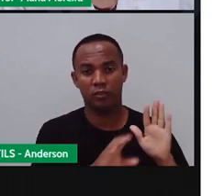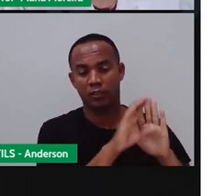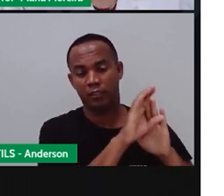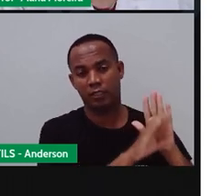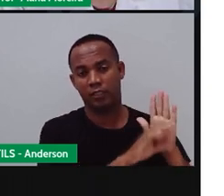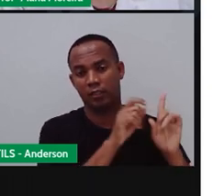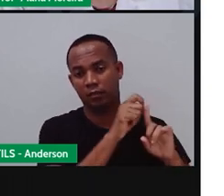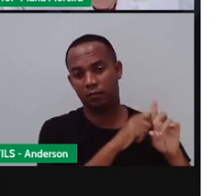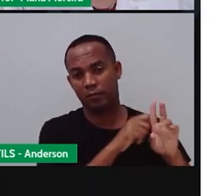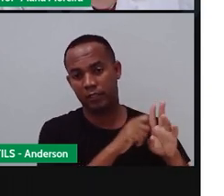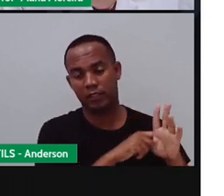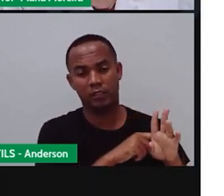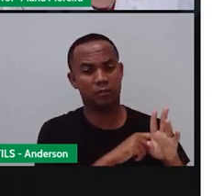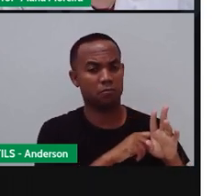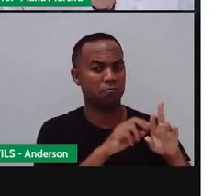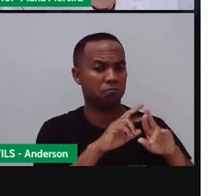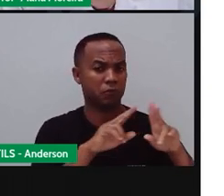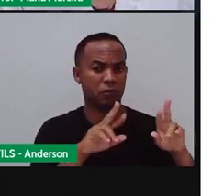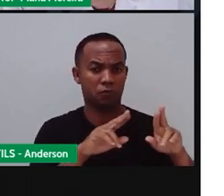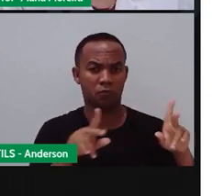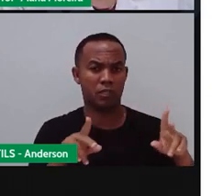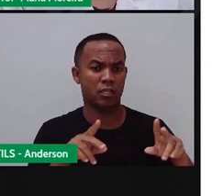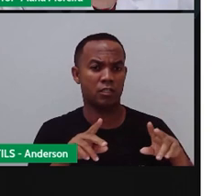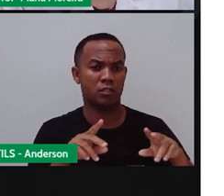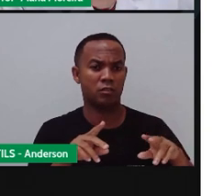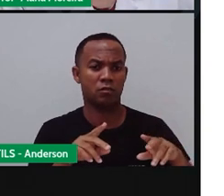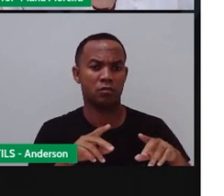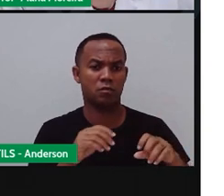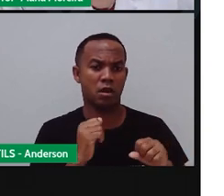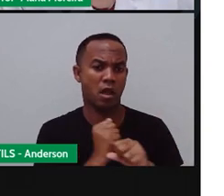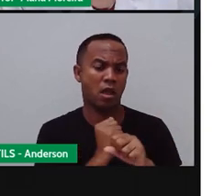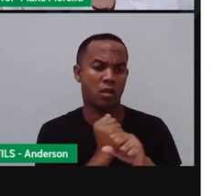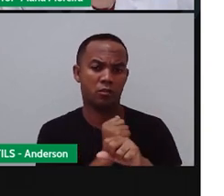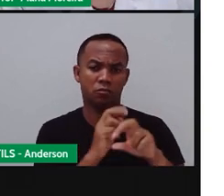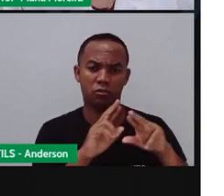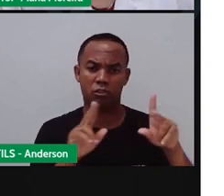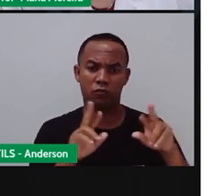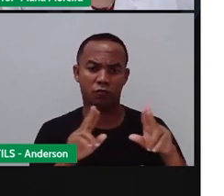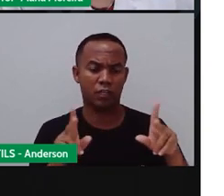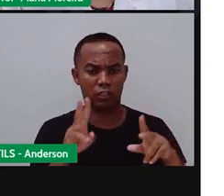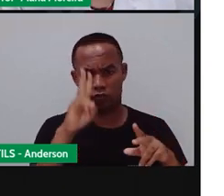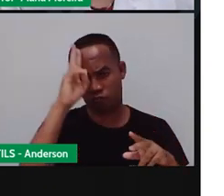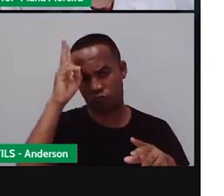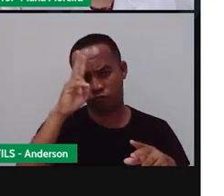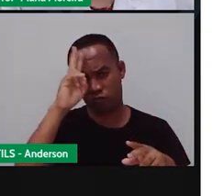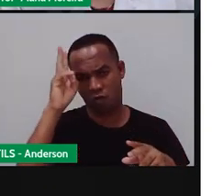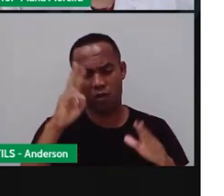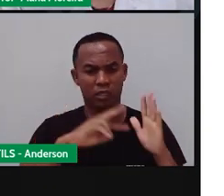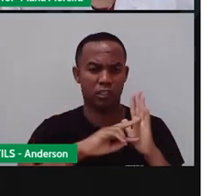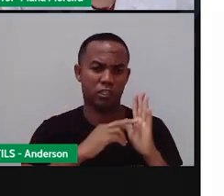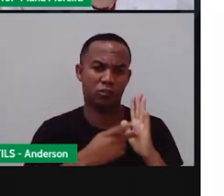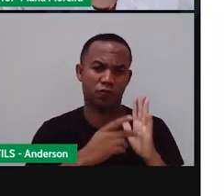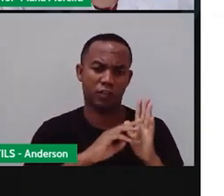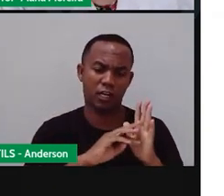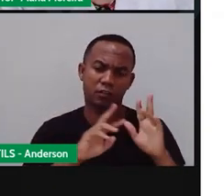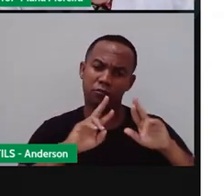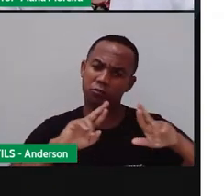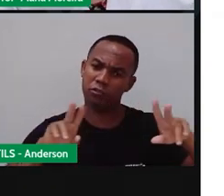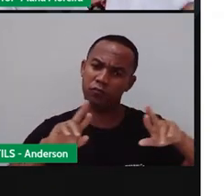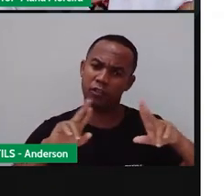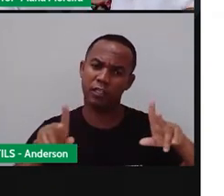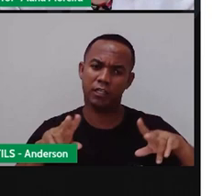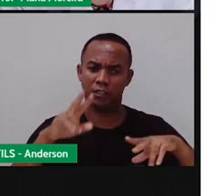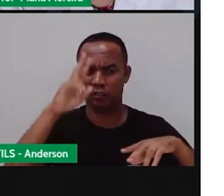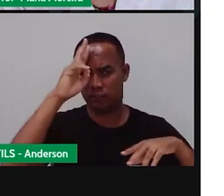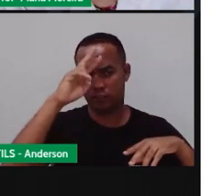De vários povos, né? E épocas. Cada um deles possui uma história e significado. E aí, lembra